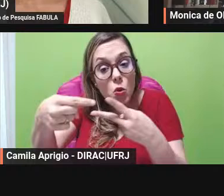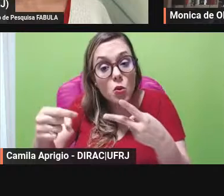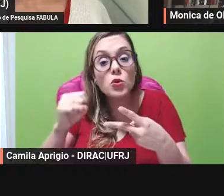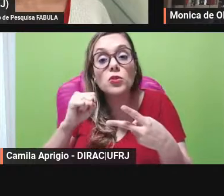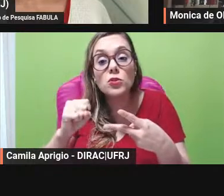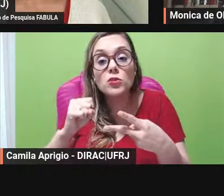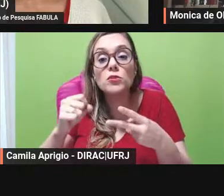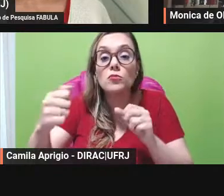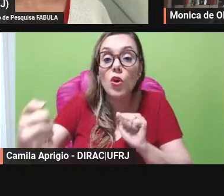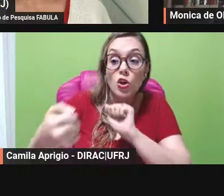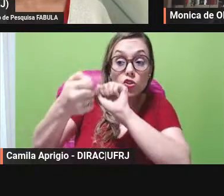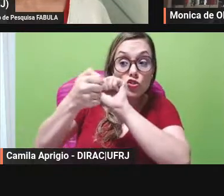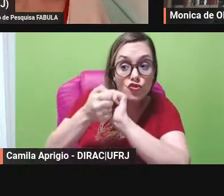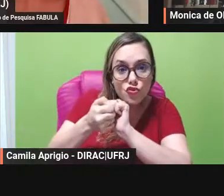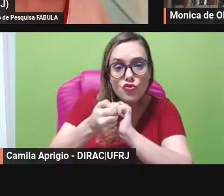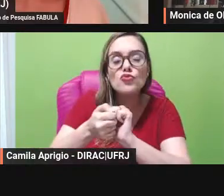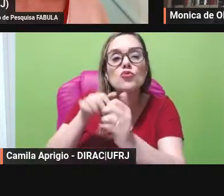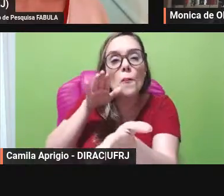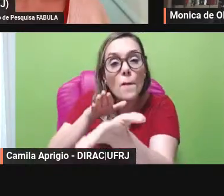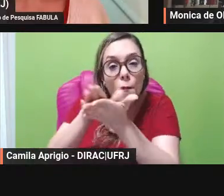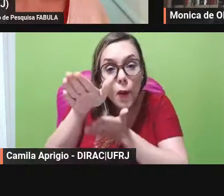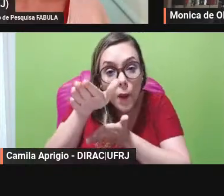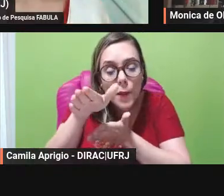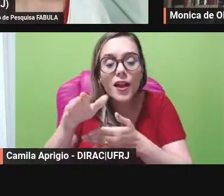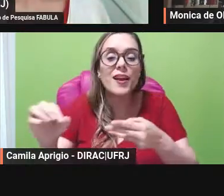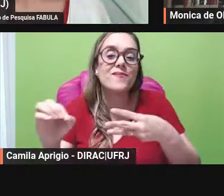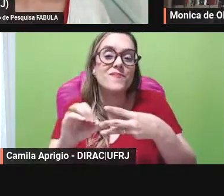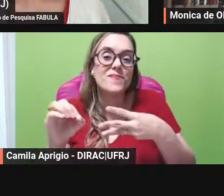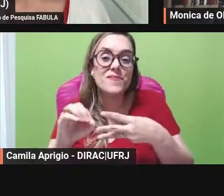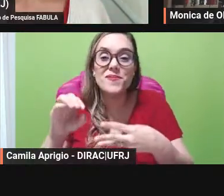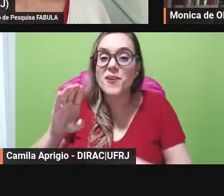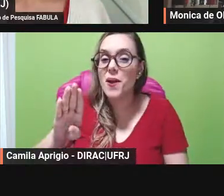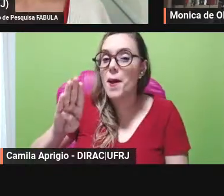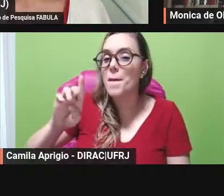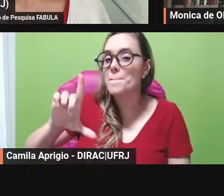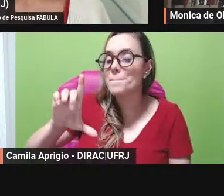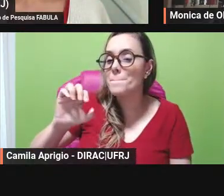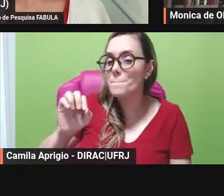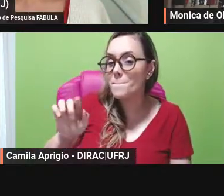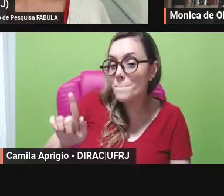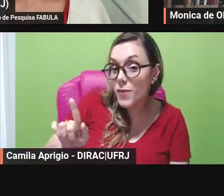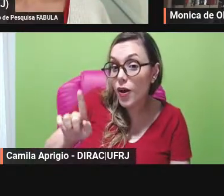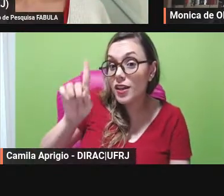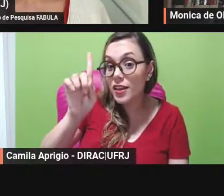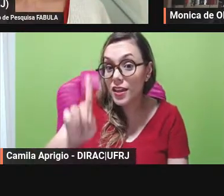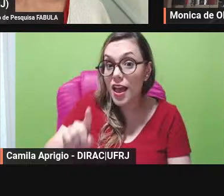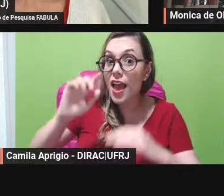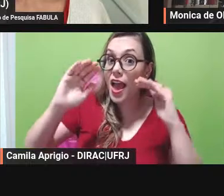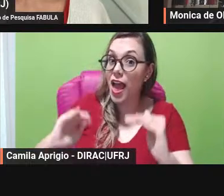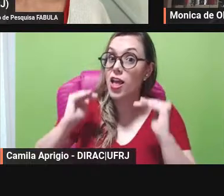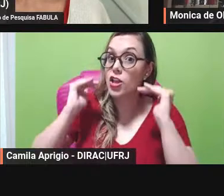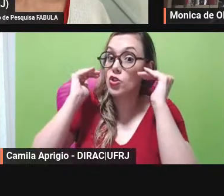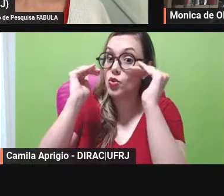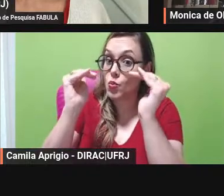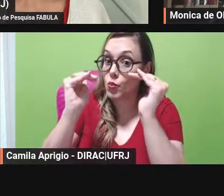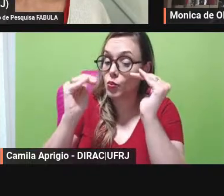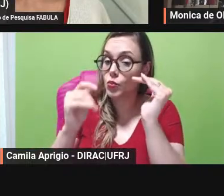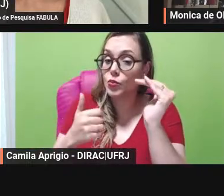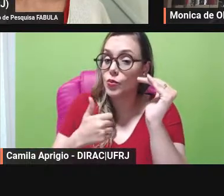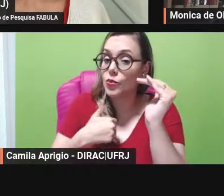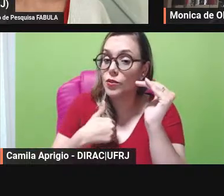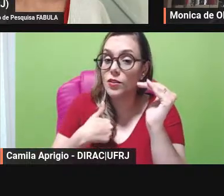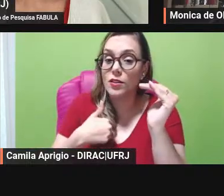no blog e quero avisar gente que o meu blog é blog para adulto eu não passei nenhum